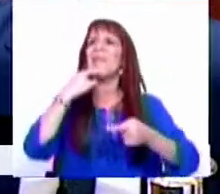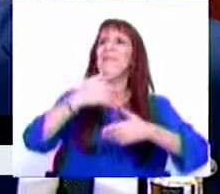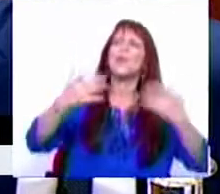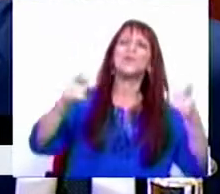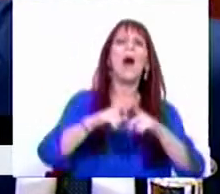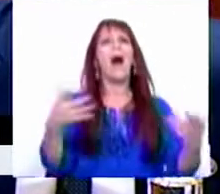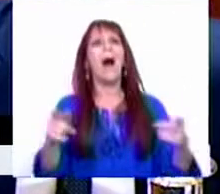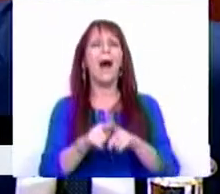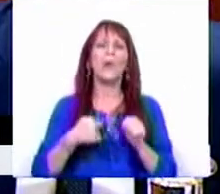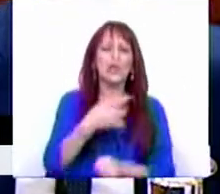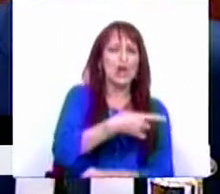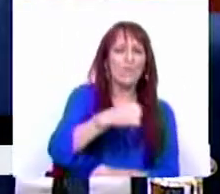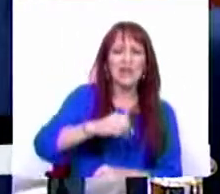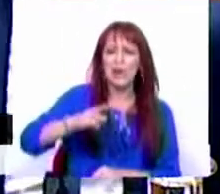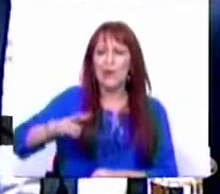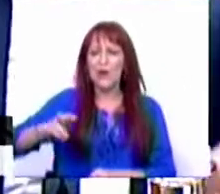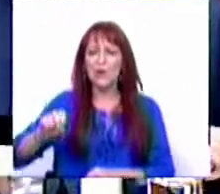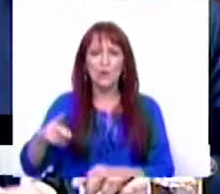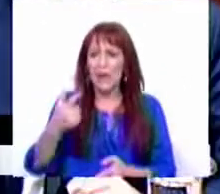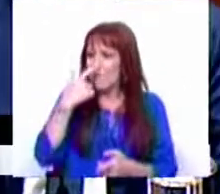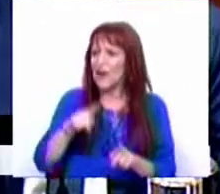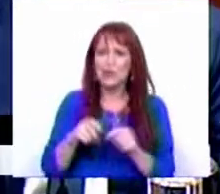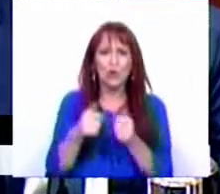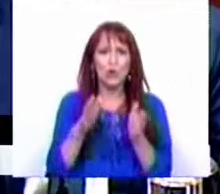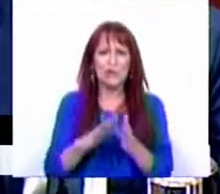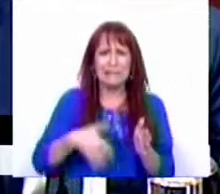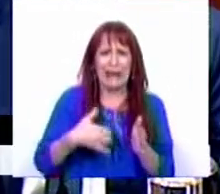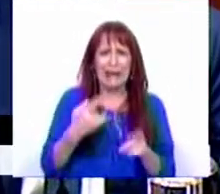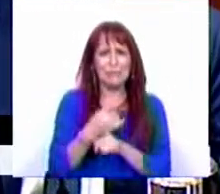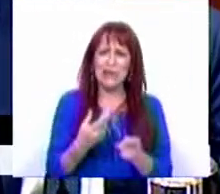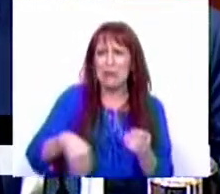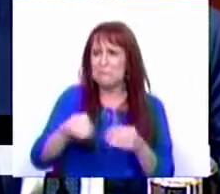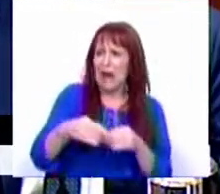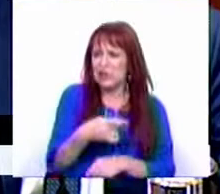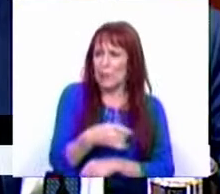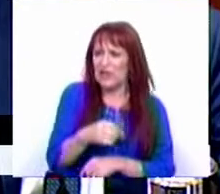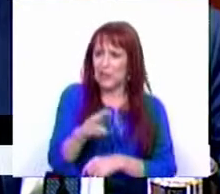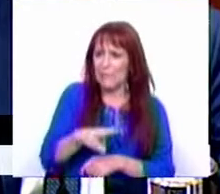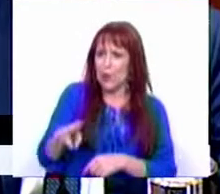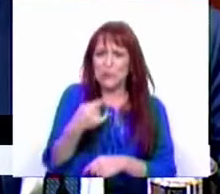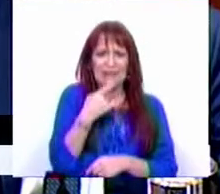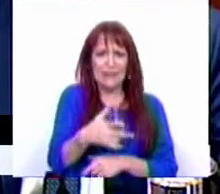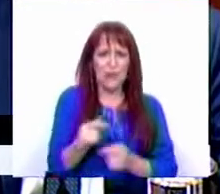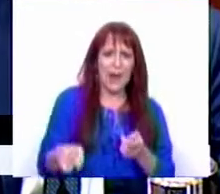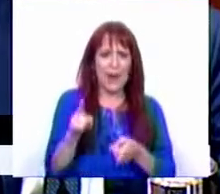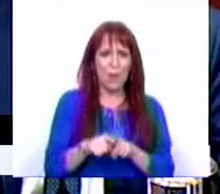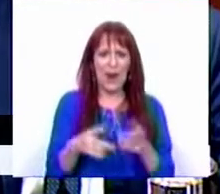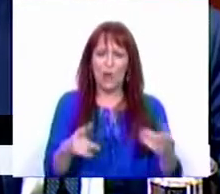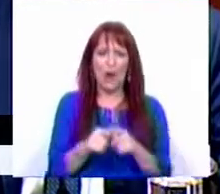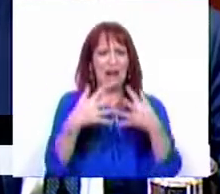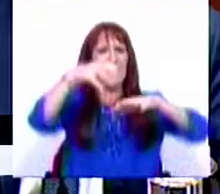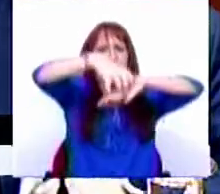que afinal são 900 milhões de euros e aparentemente ficarmos todos zangados porque são mais 900 milhões de euros e dizermos que afinal é para